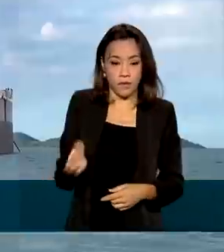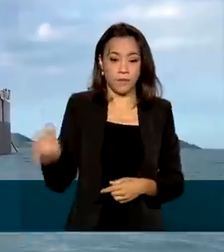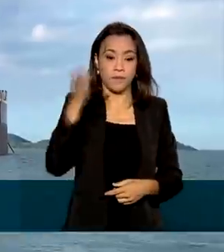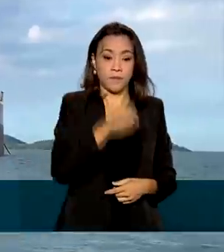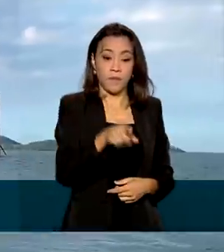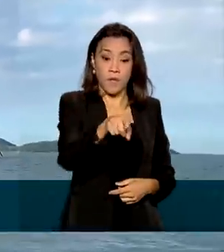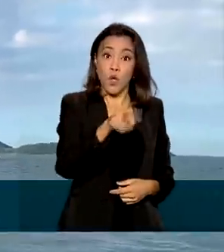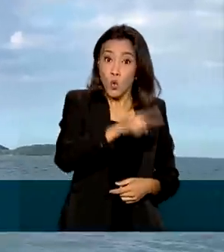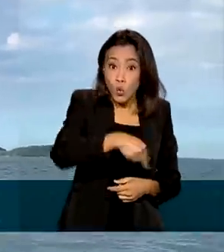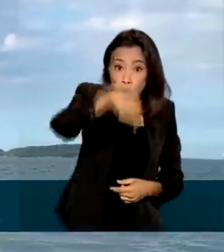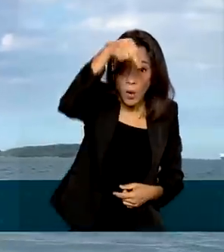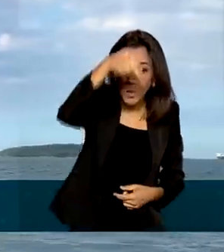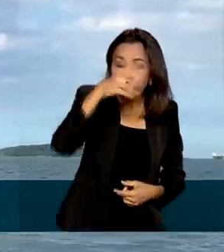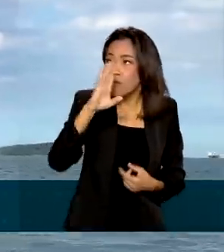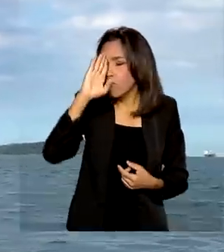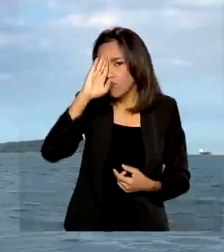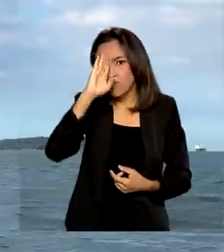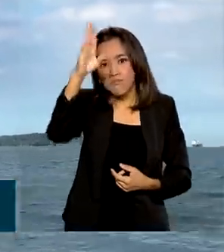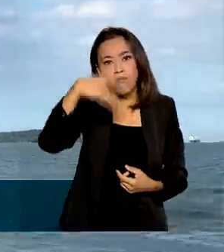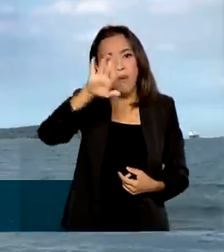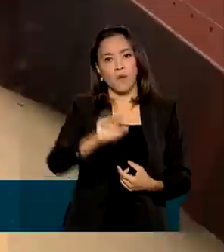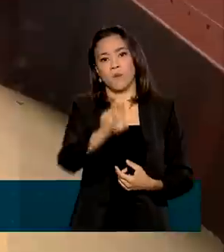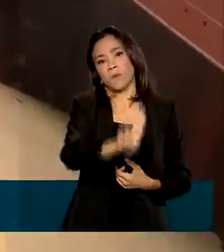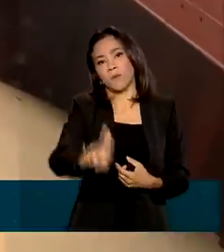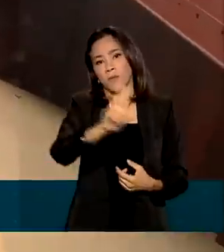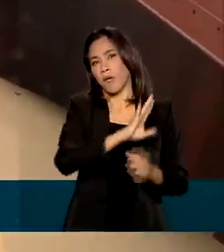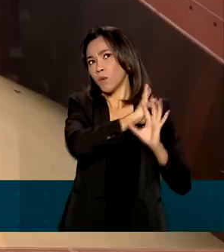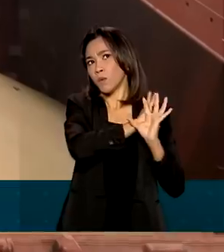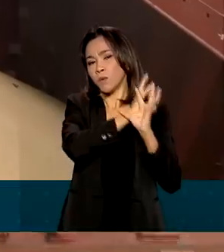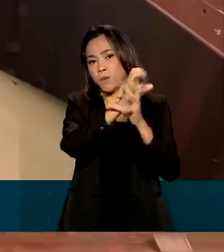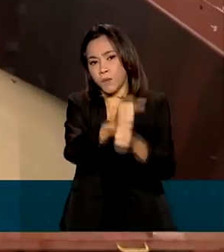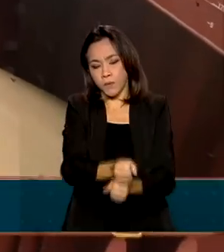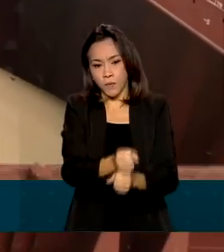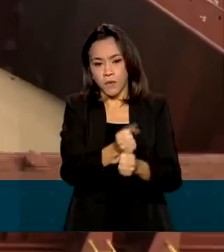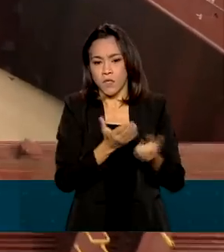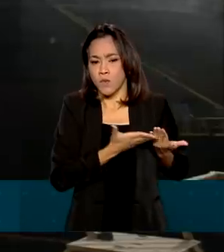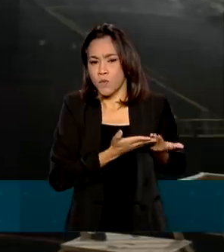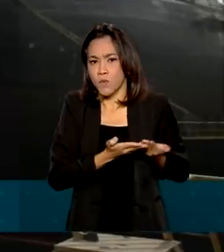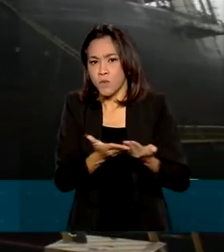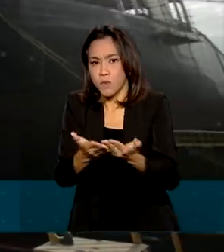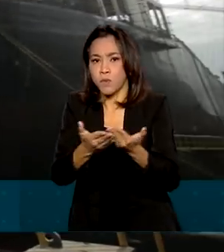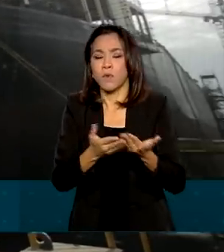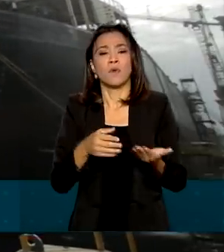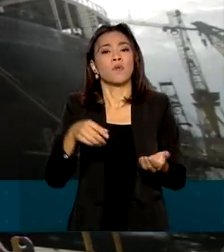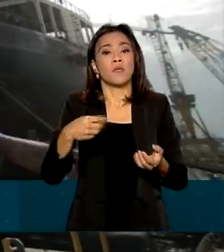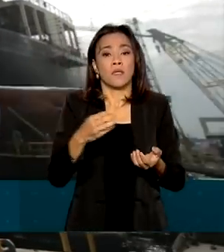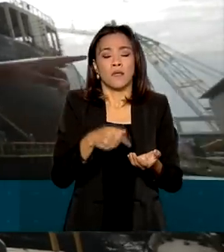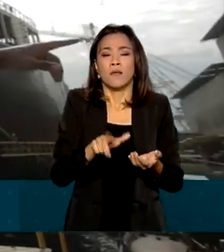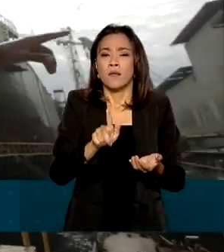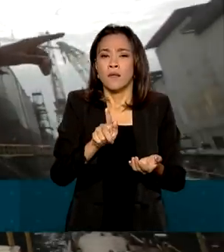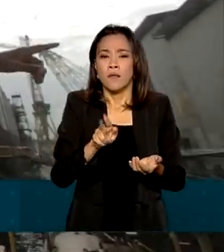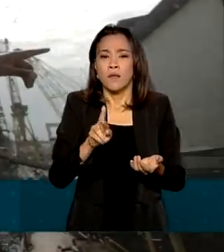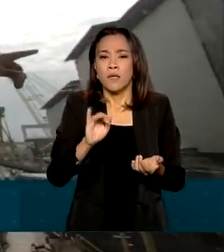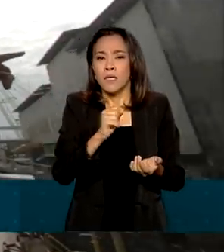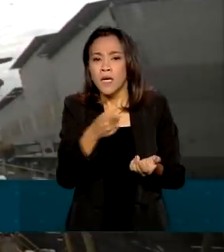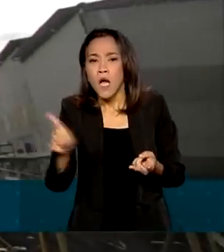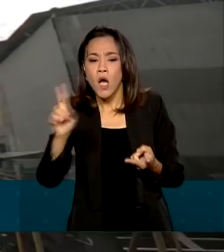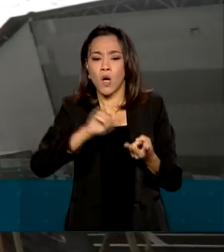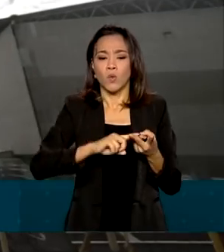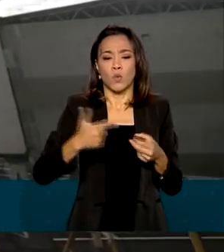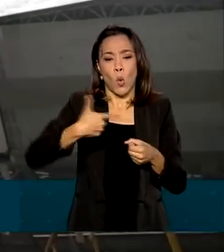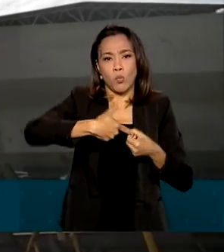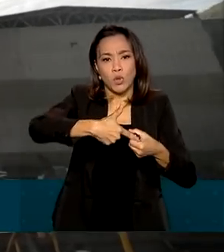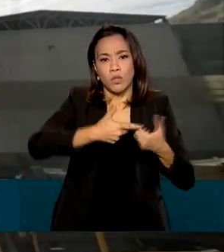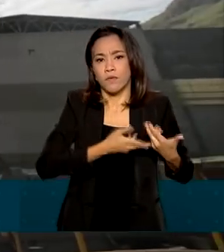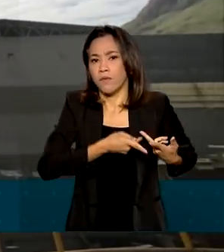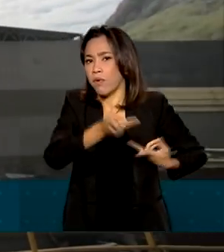teve o maior destaque. Nos últimos anos, a movimentação de grãos e de combustíveis líquidos vem contribuindo